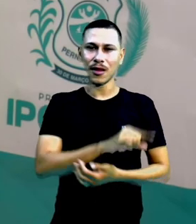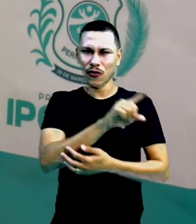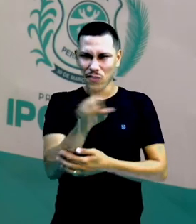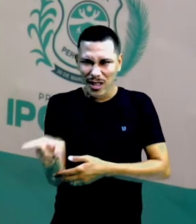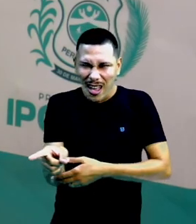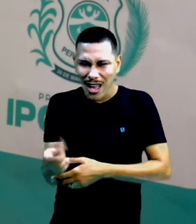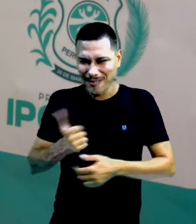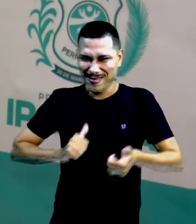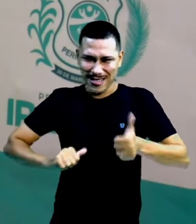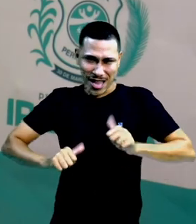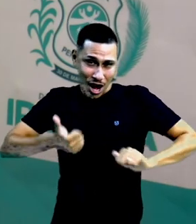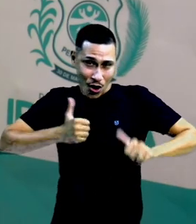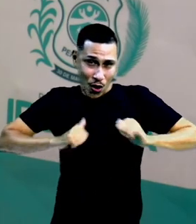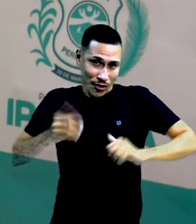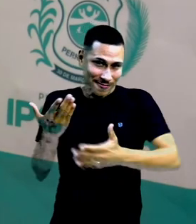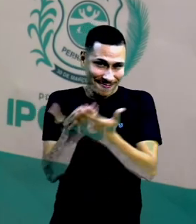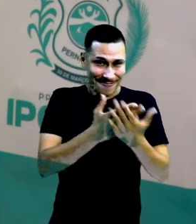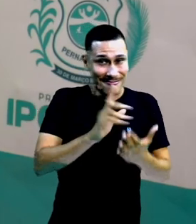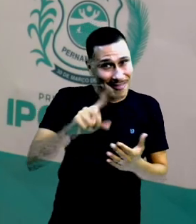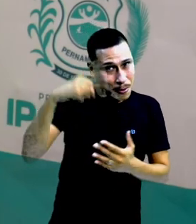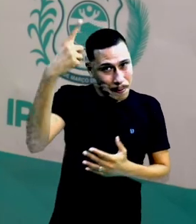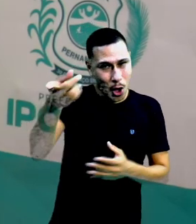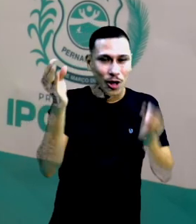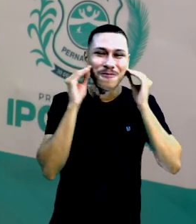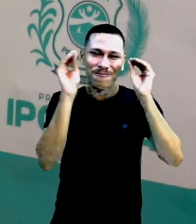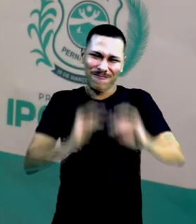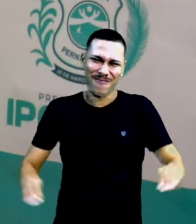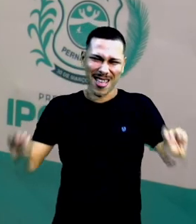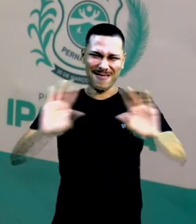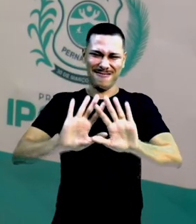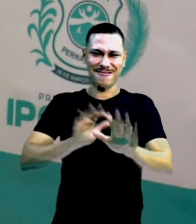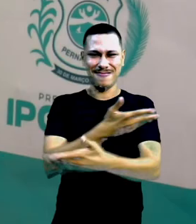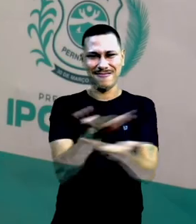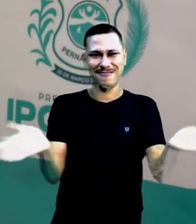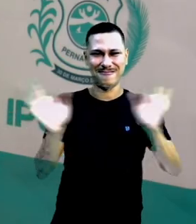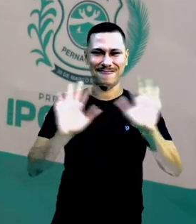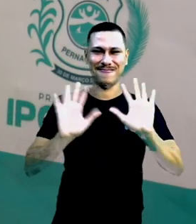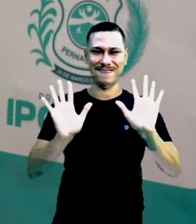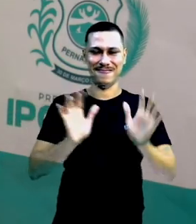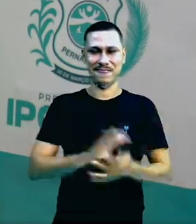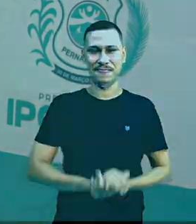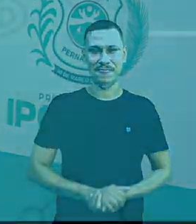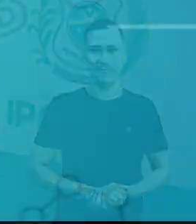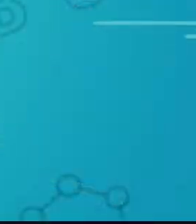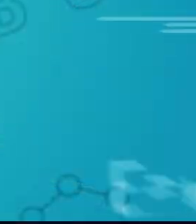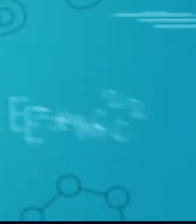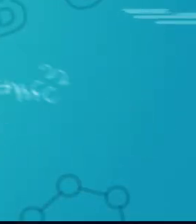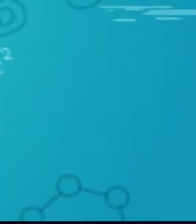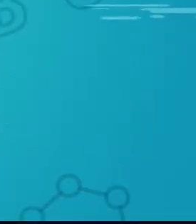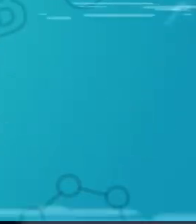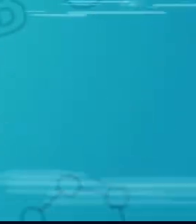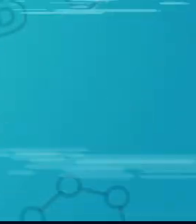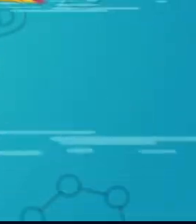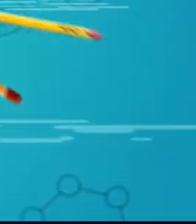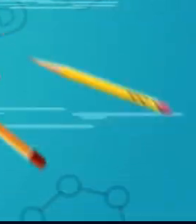ansiosos para a próxima aula. Beijo pra vocês. Tchau. Obrigada.